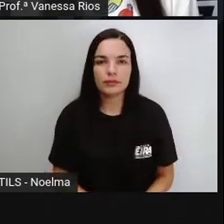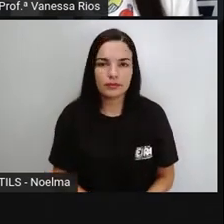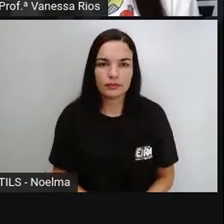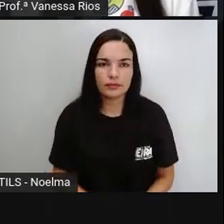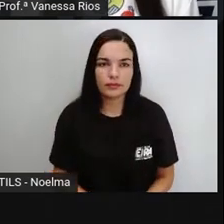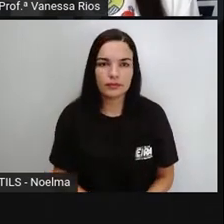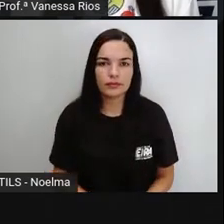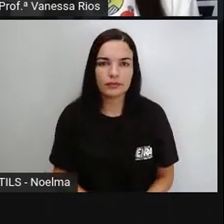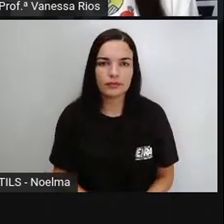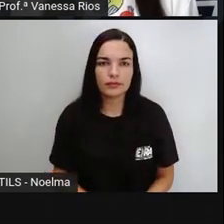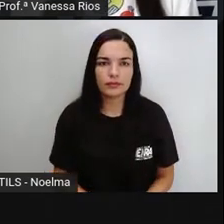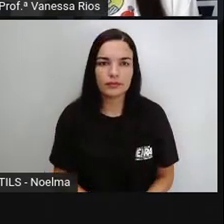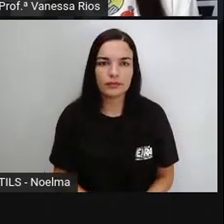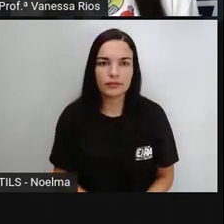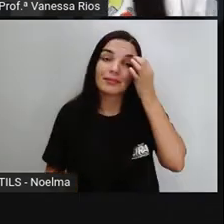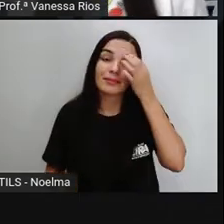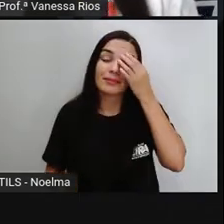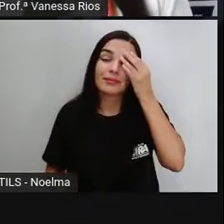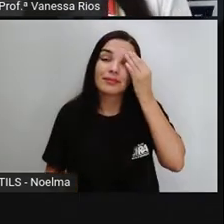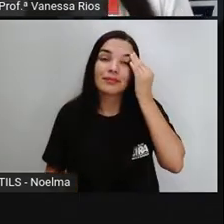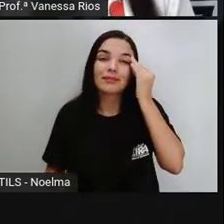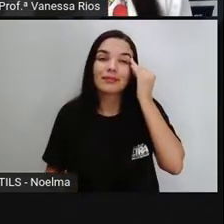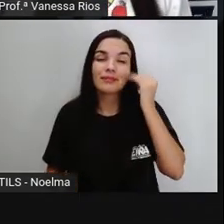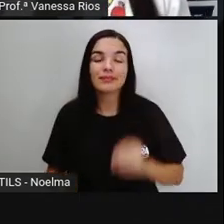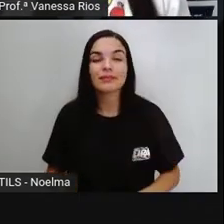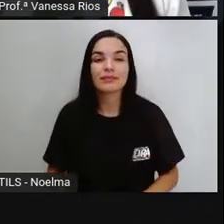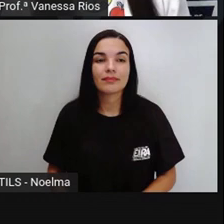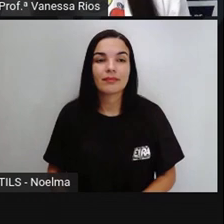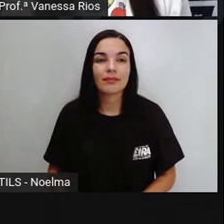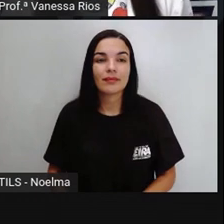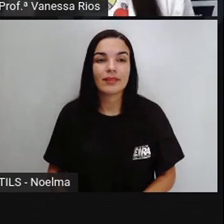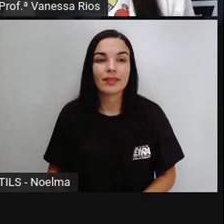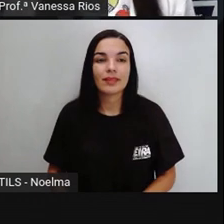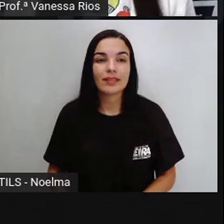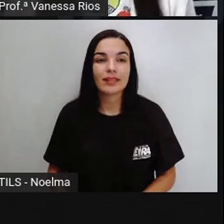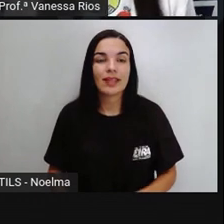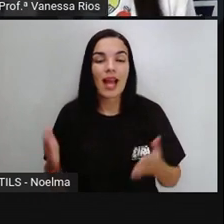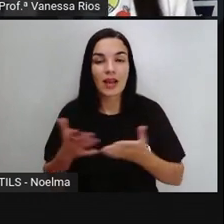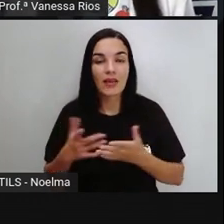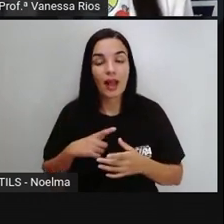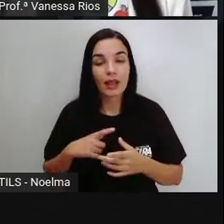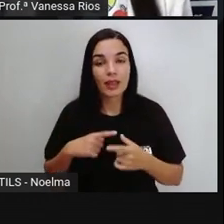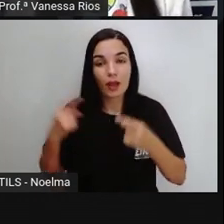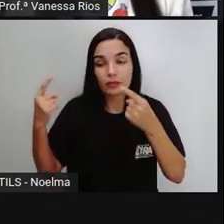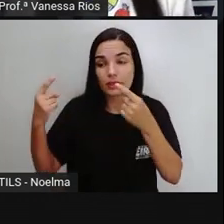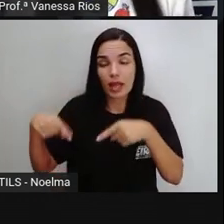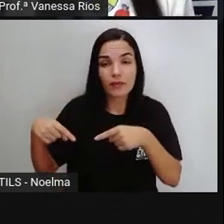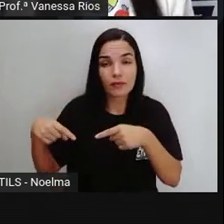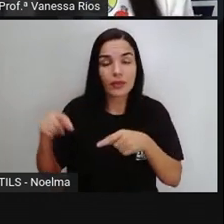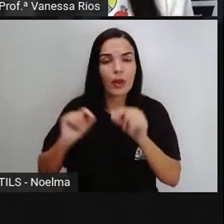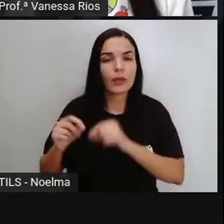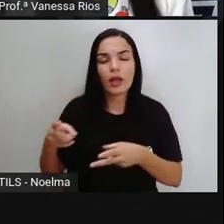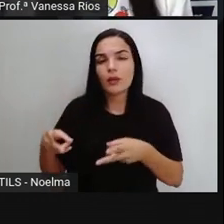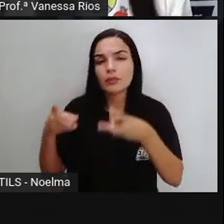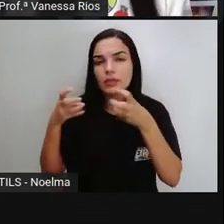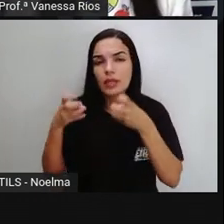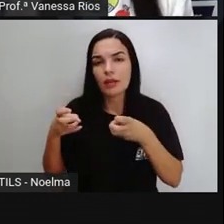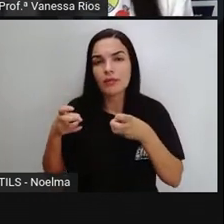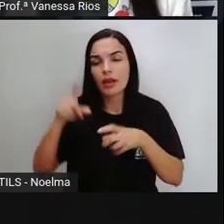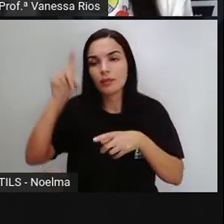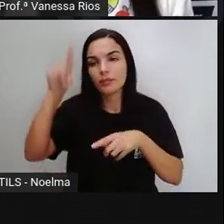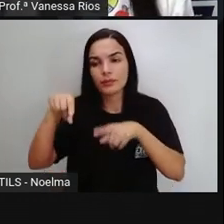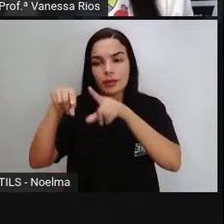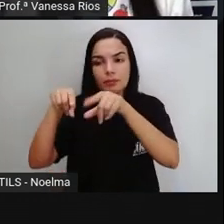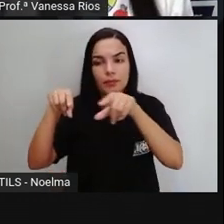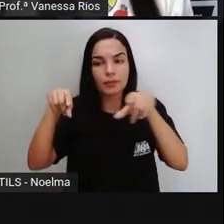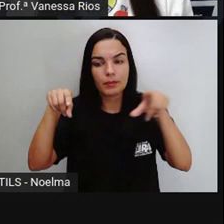colunas. E a PRO tem agora aqui um desafio, não é? A gente vai observar nos gráficos e conseguir